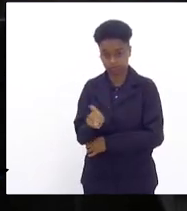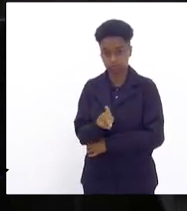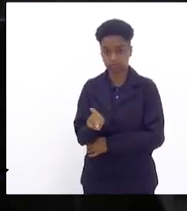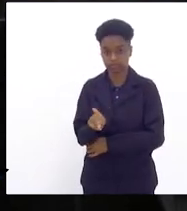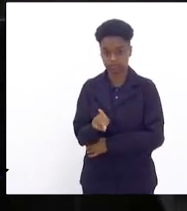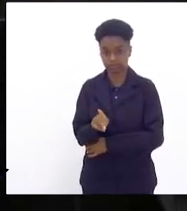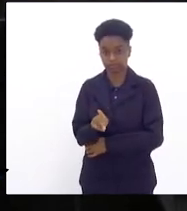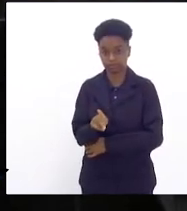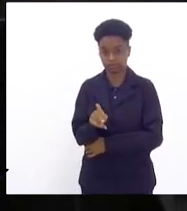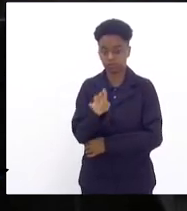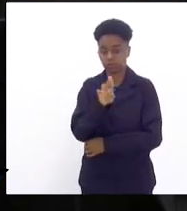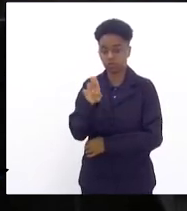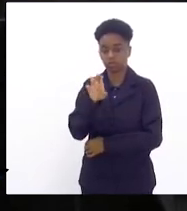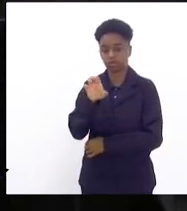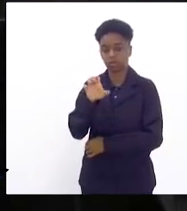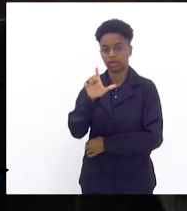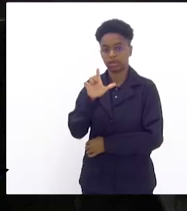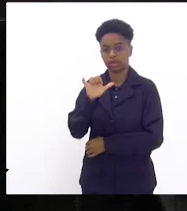Elisabeth,